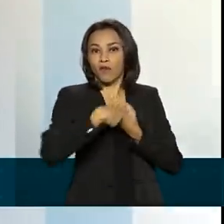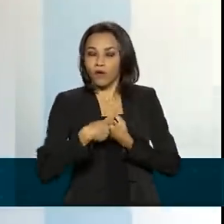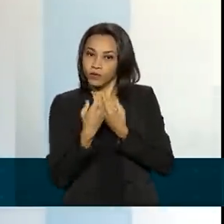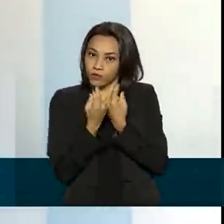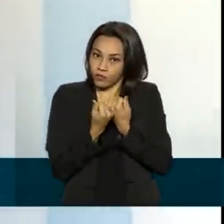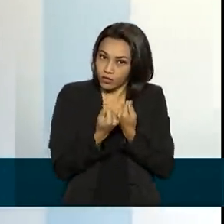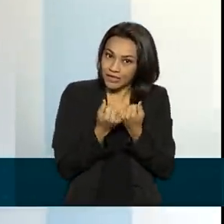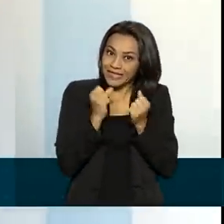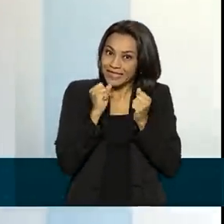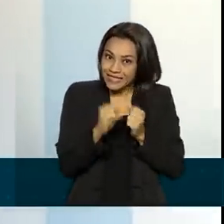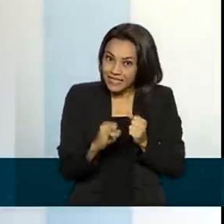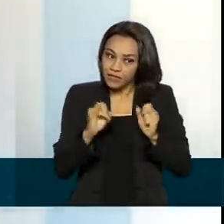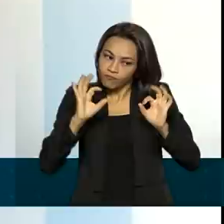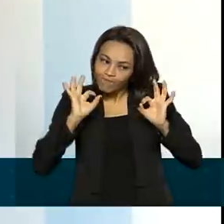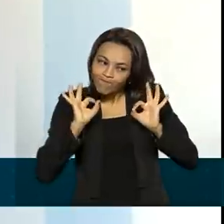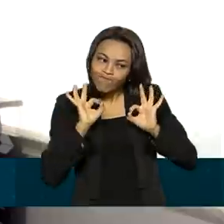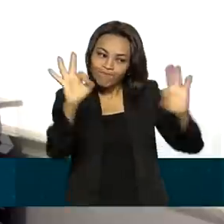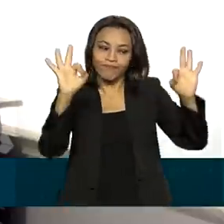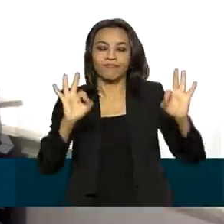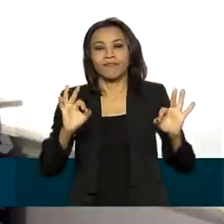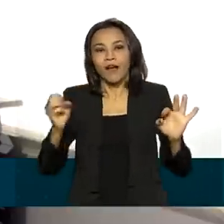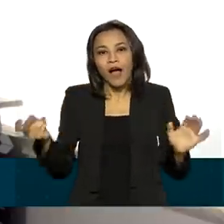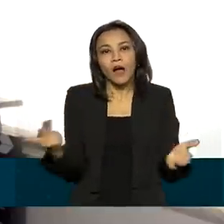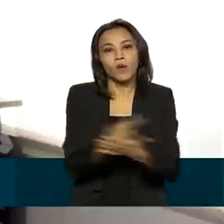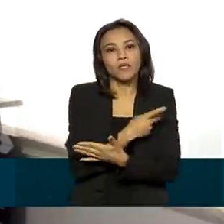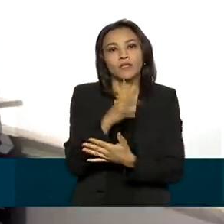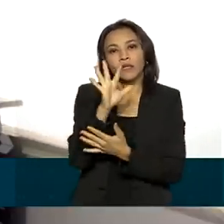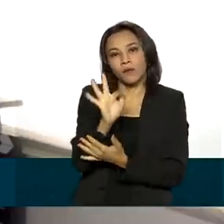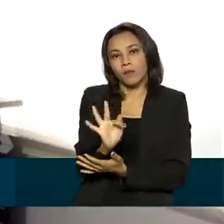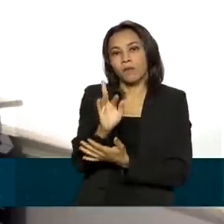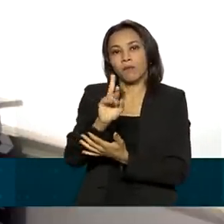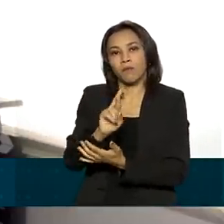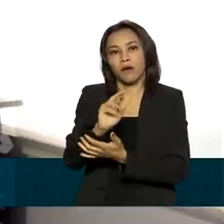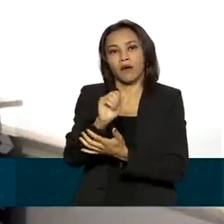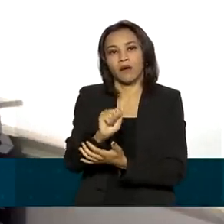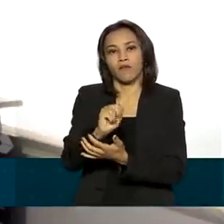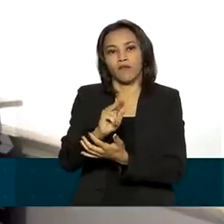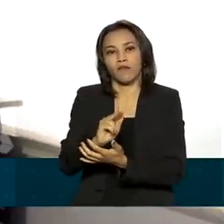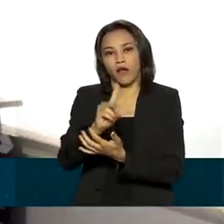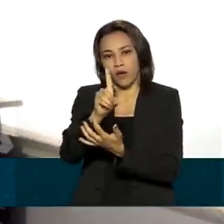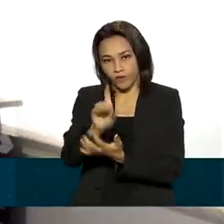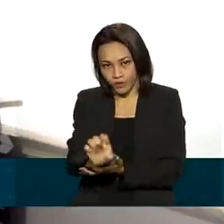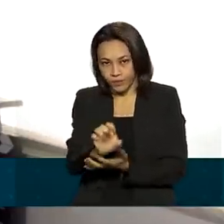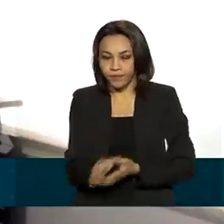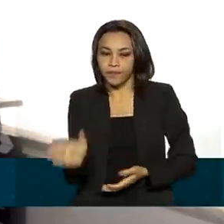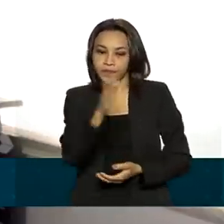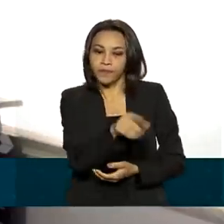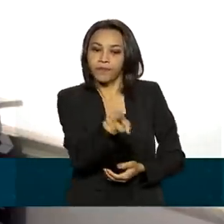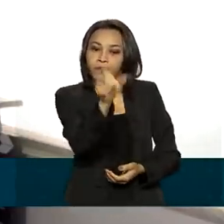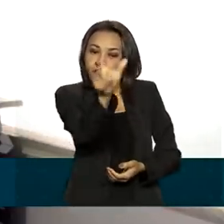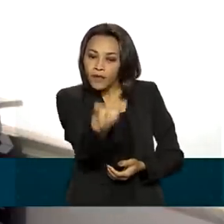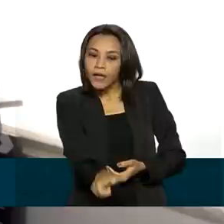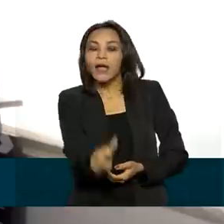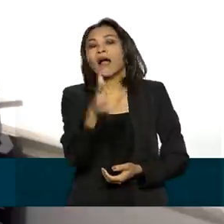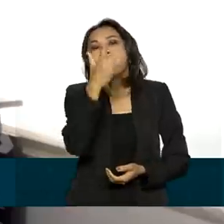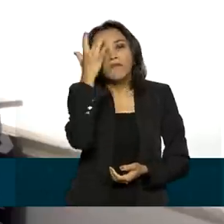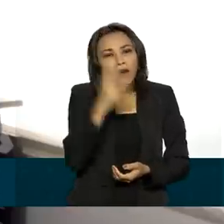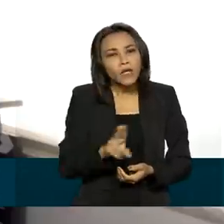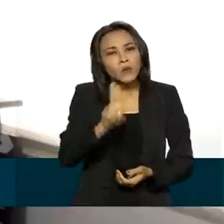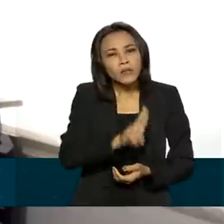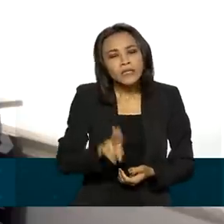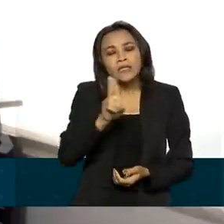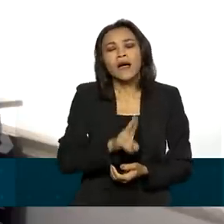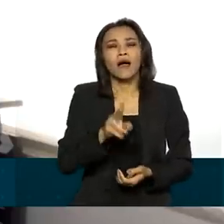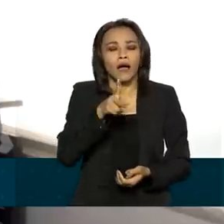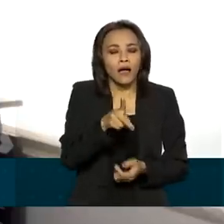em caso de confirmação da fraude. A instituição, então, onde a vítima tem conta vai usar toda a infraestrutura do PIX